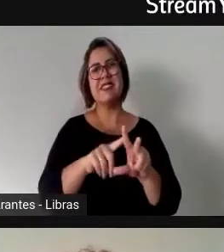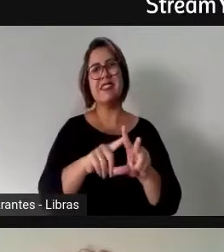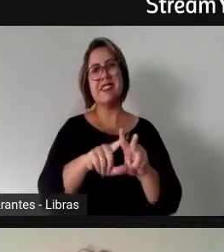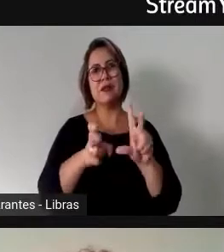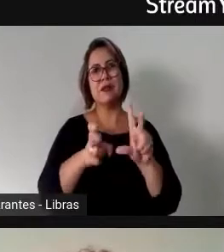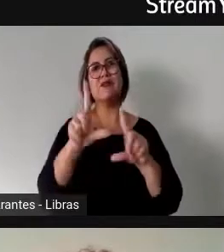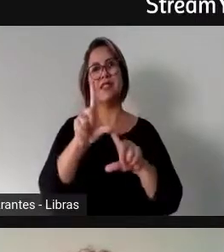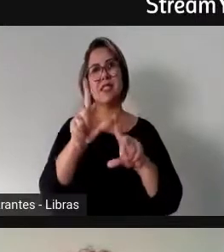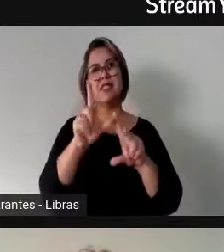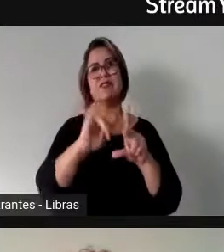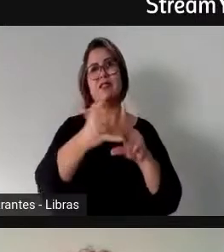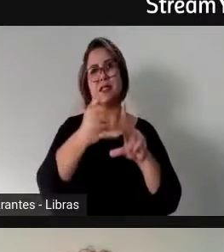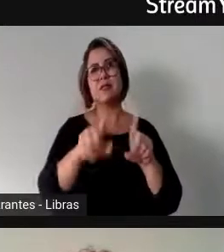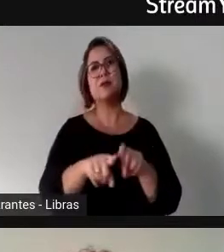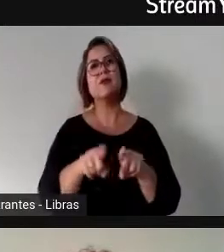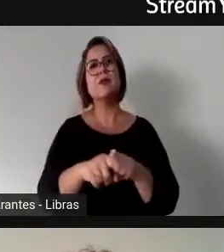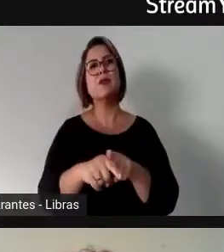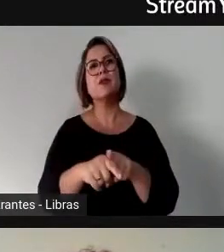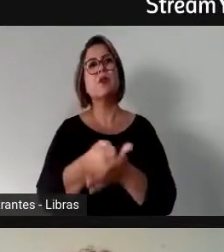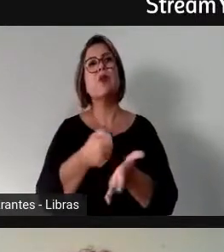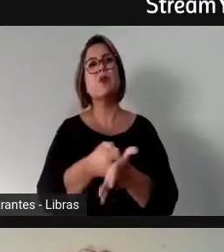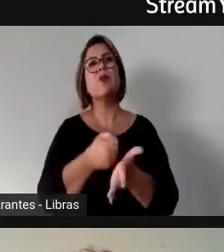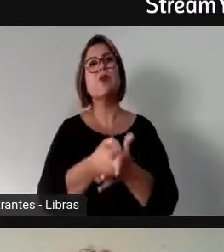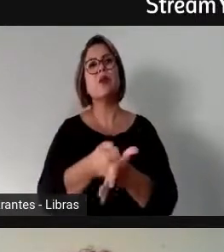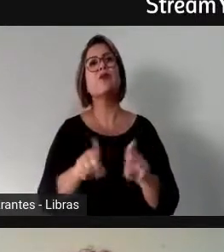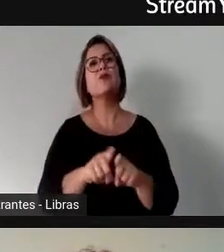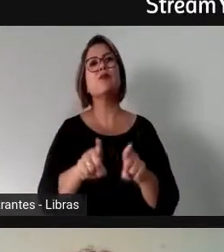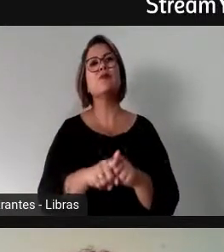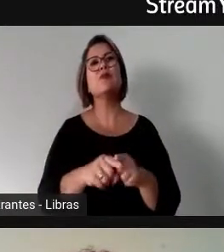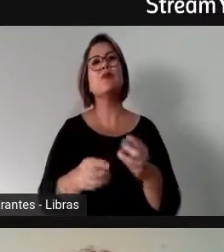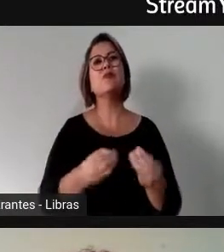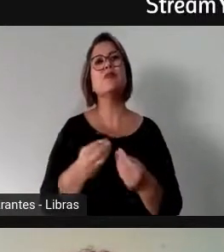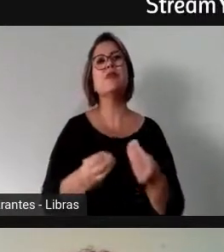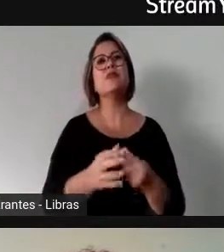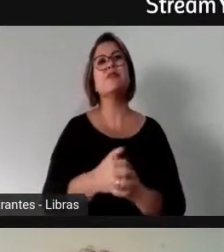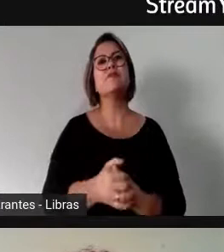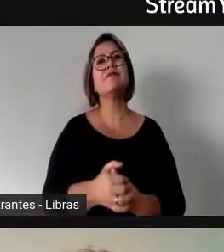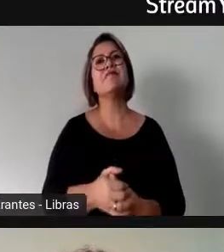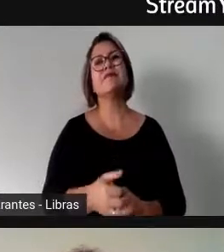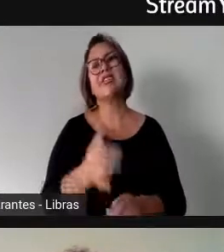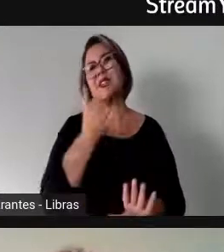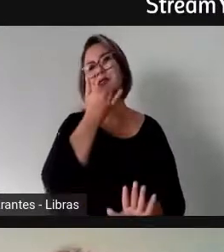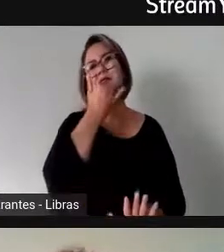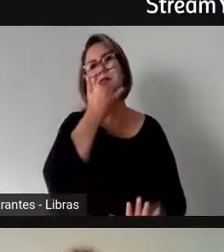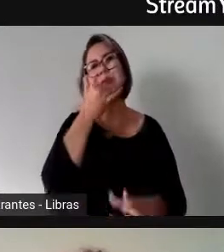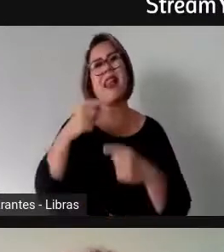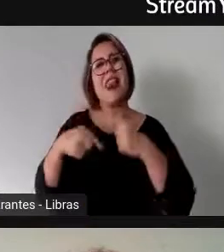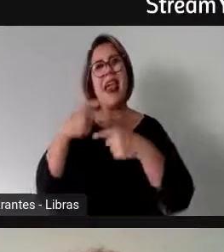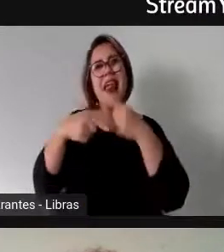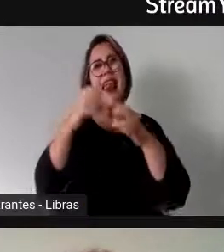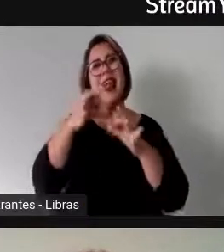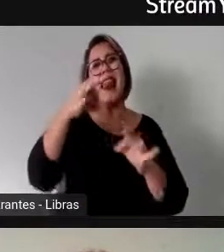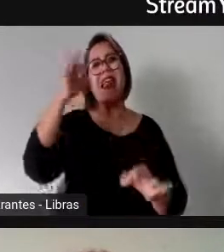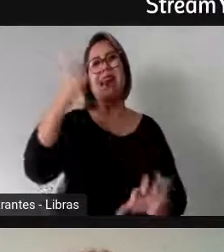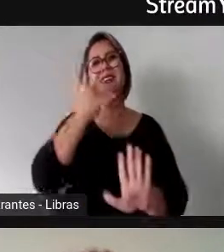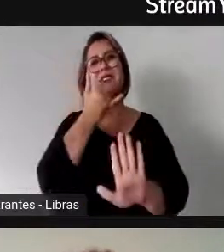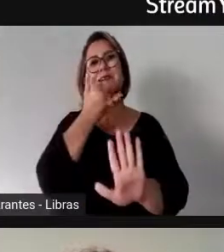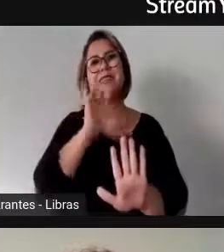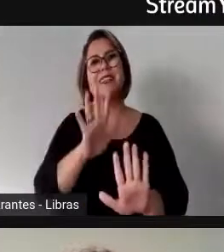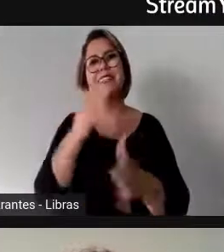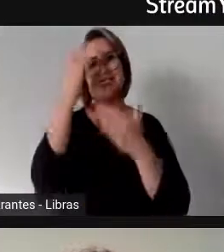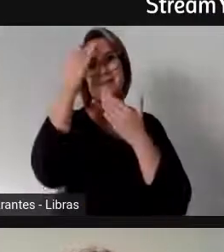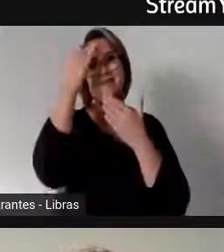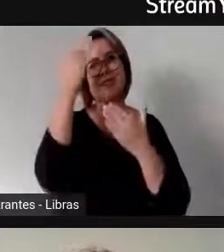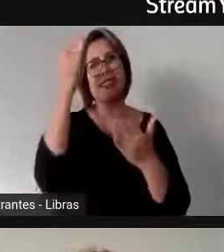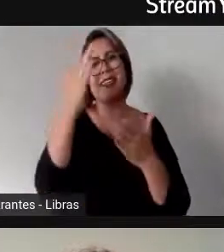para impulsionar tudo isso, né, bom, não quero me alongar, né, porque senão não vai dar tempo para as outras falarem. Muito obrigada